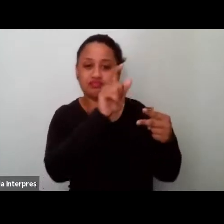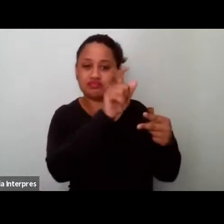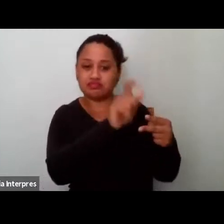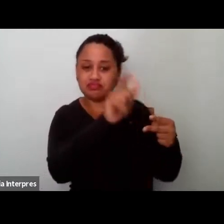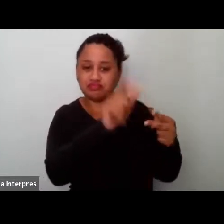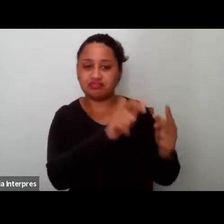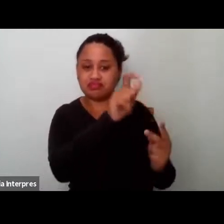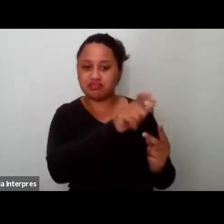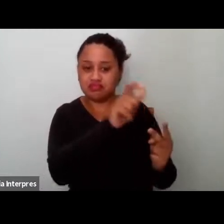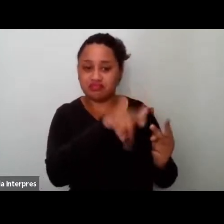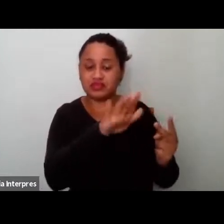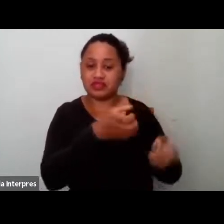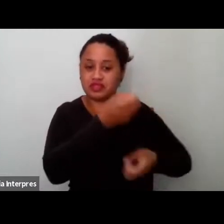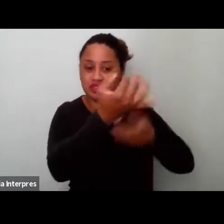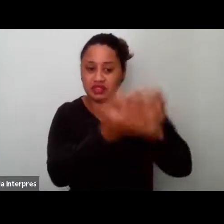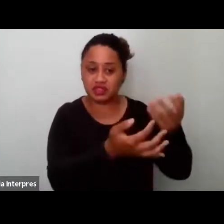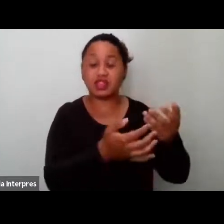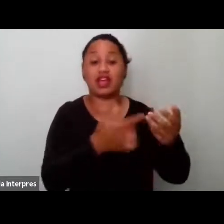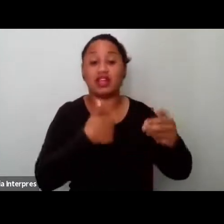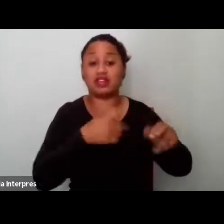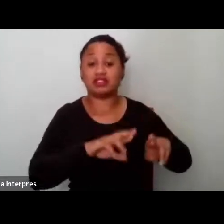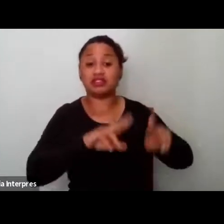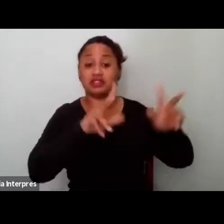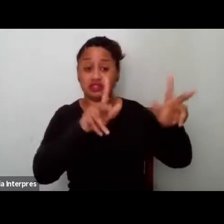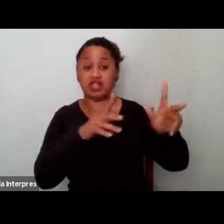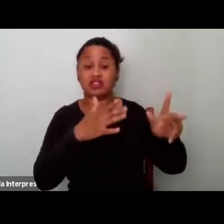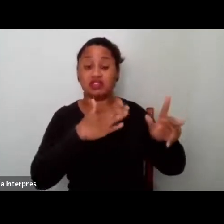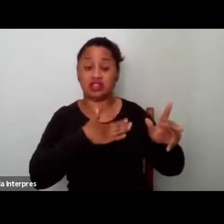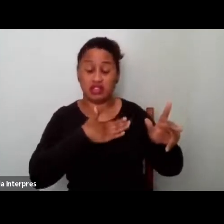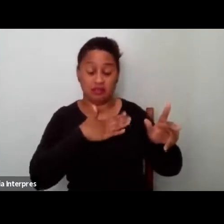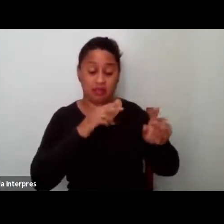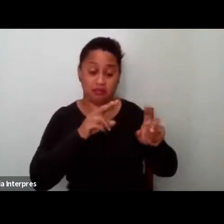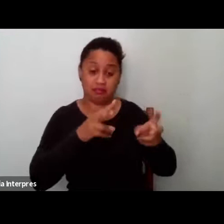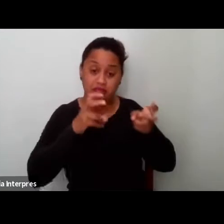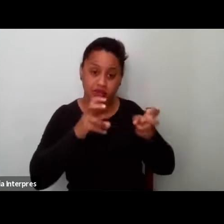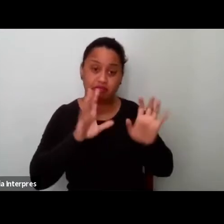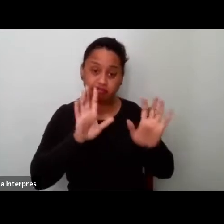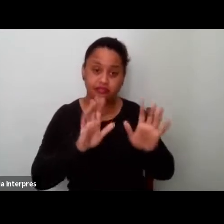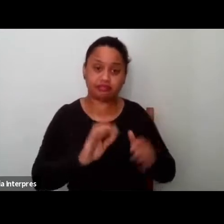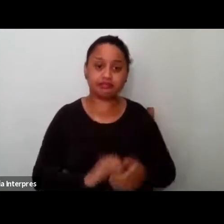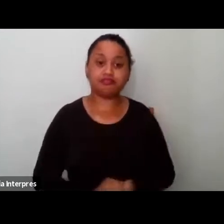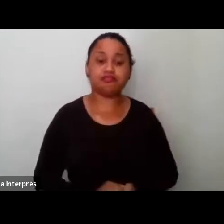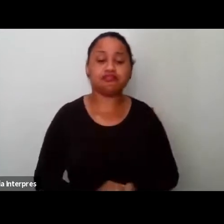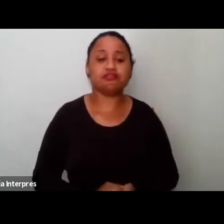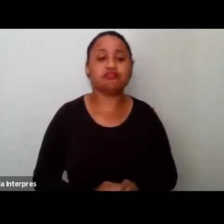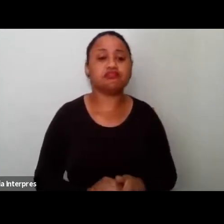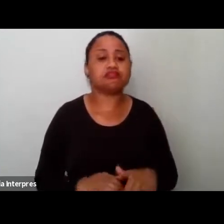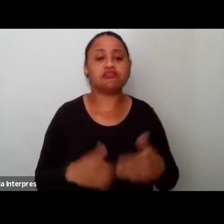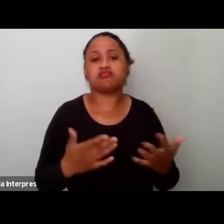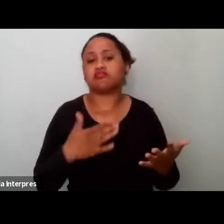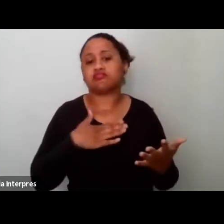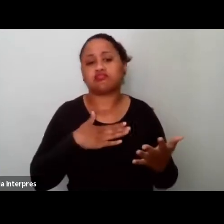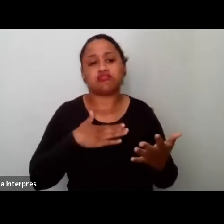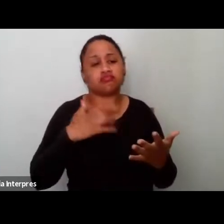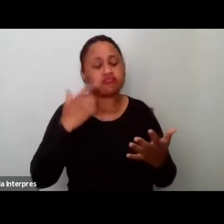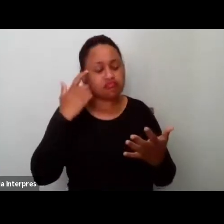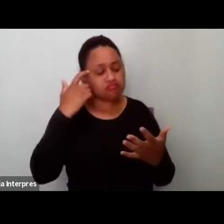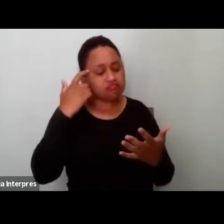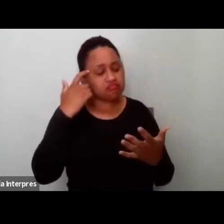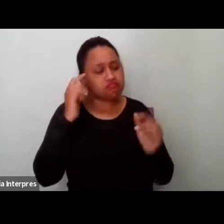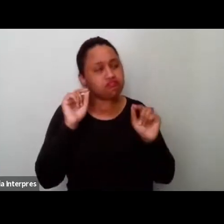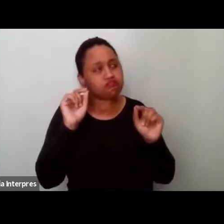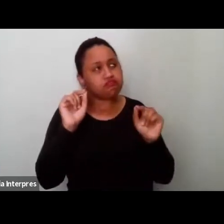muito diferentes do meu ponto de vista, né? De lugares diferentes e eu tentei aqui fazer um esforço